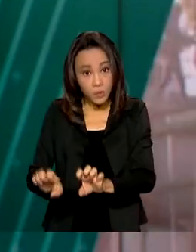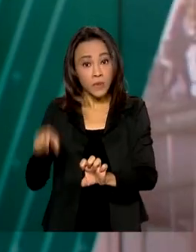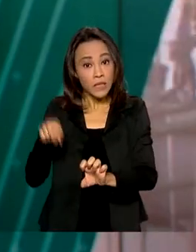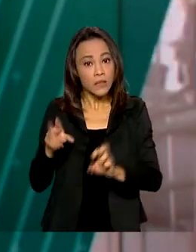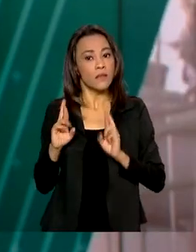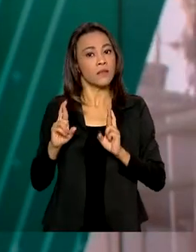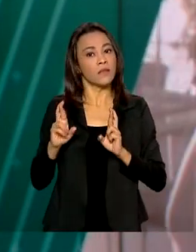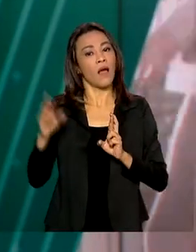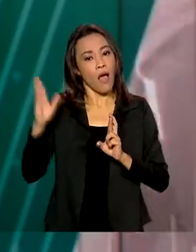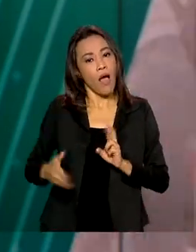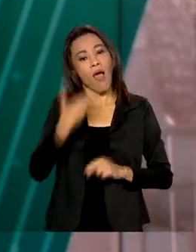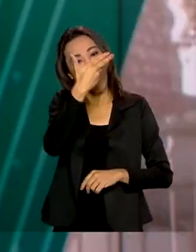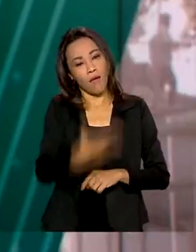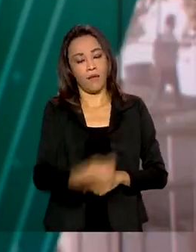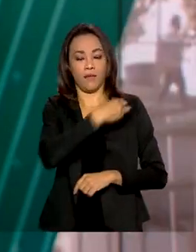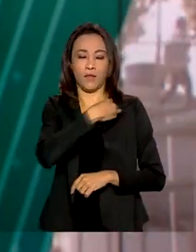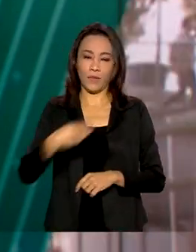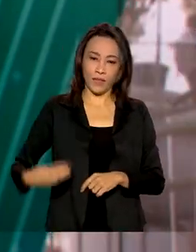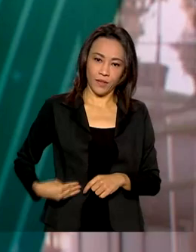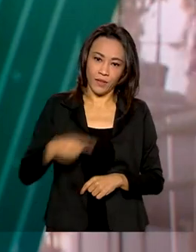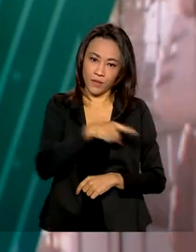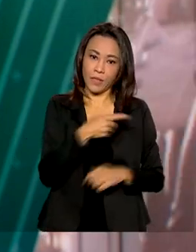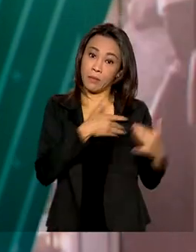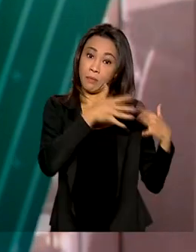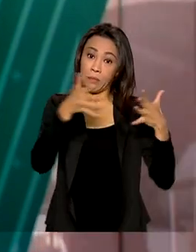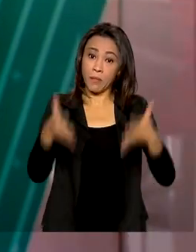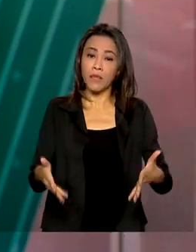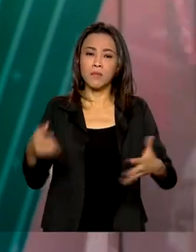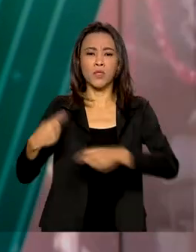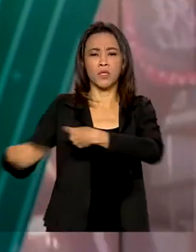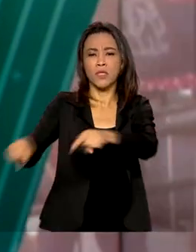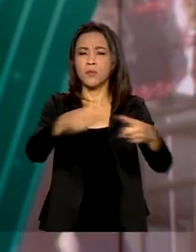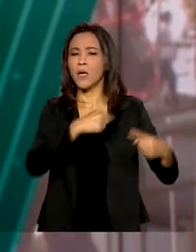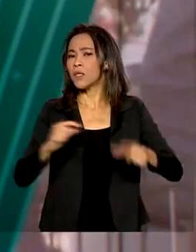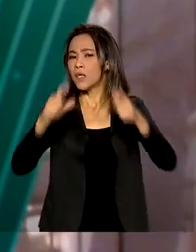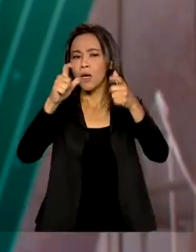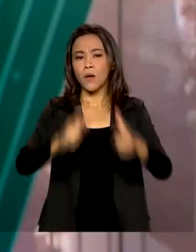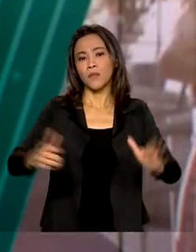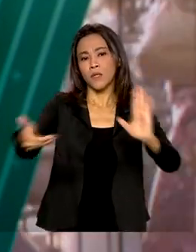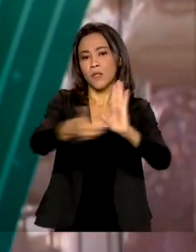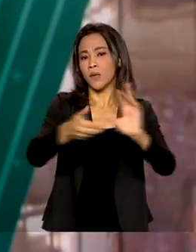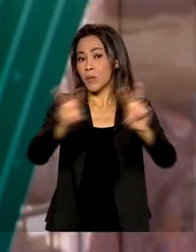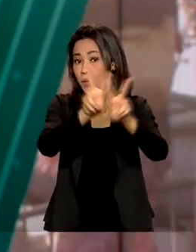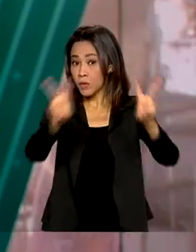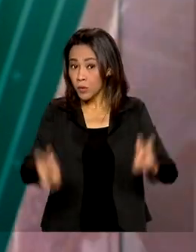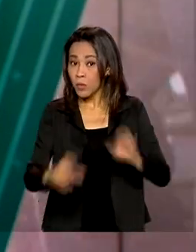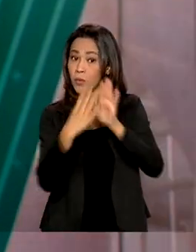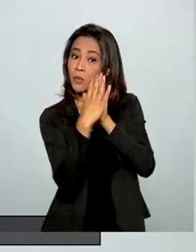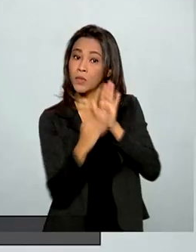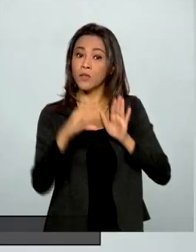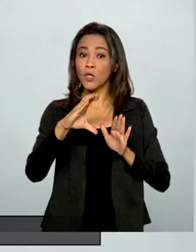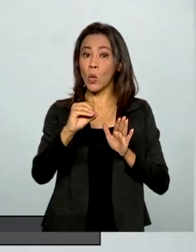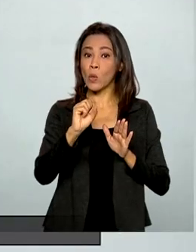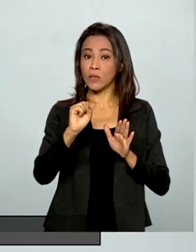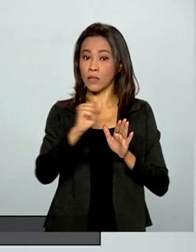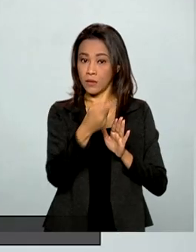expectativa do ministro Tarcísio de Freitas, que participou de debate na Câmara dos Deputados sobre as concessões no setor.